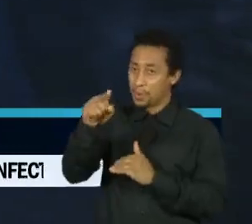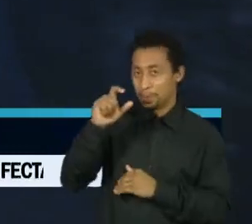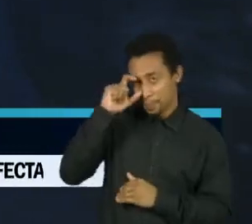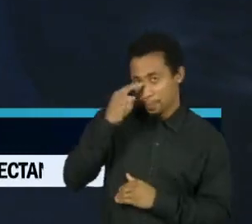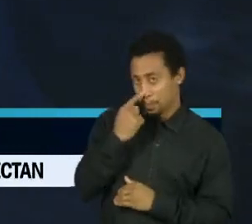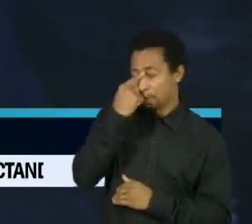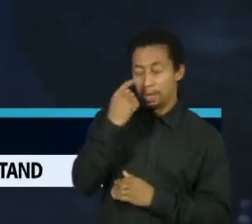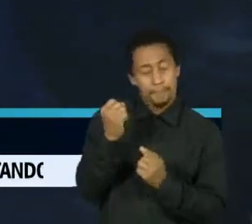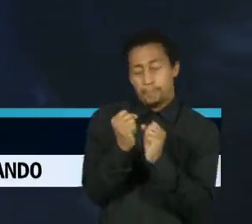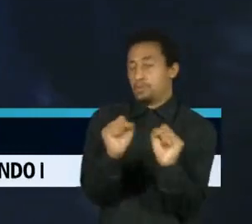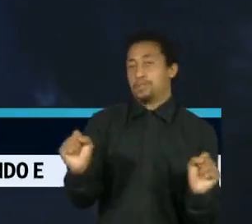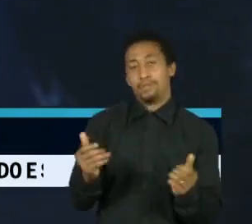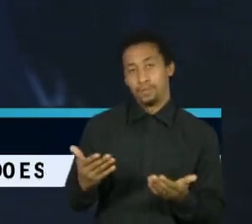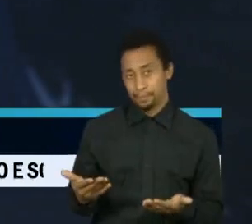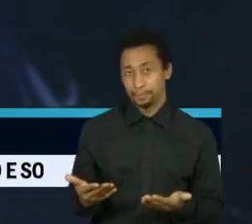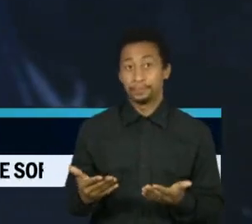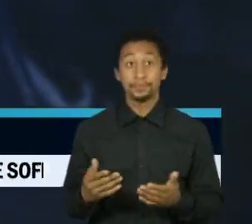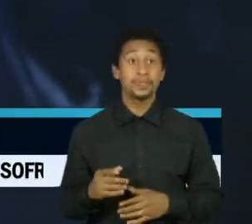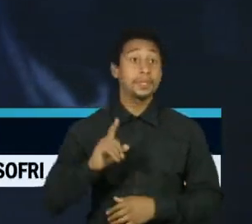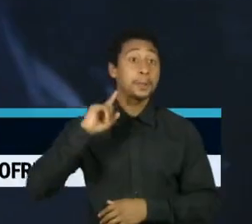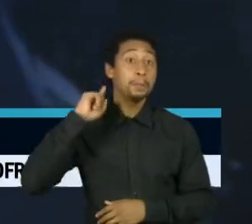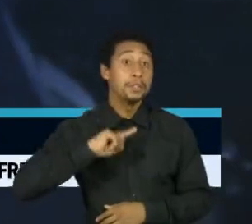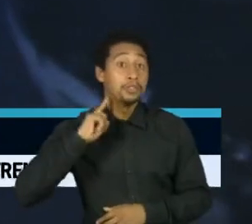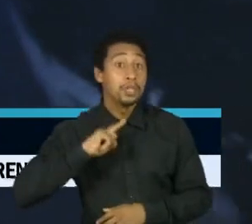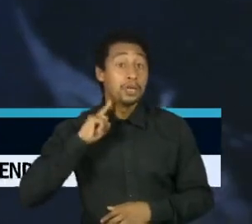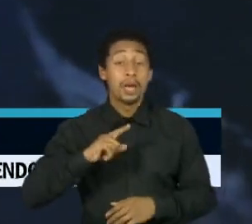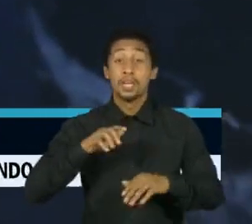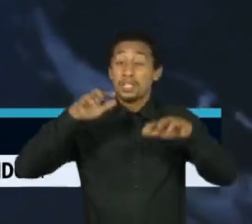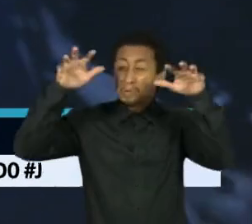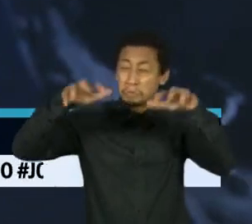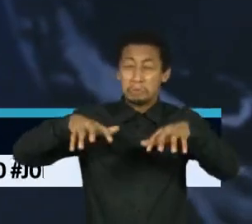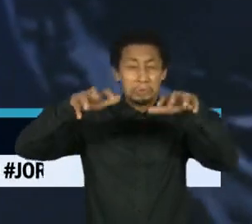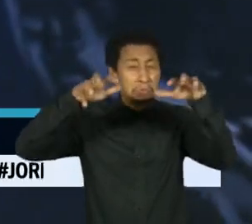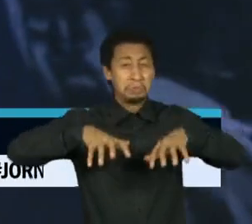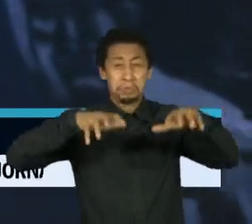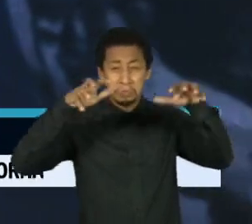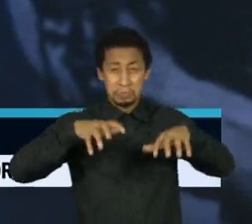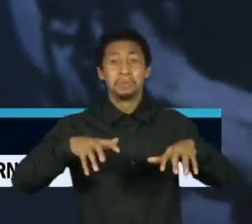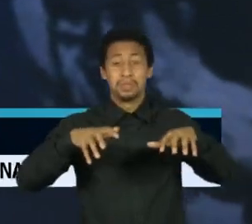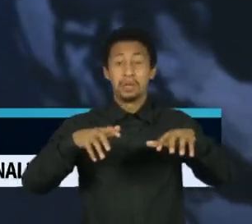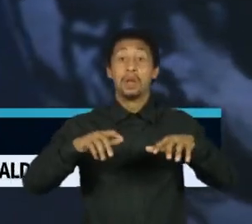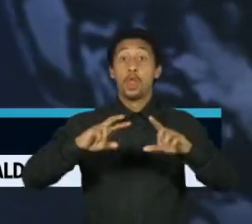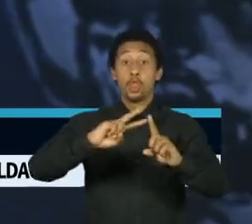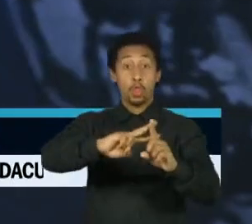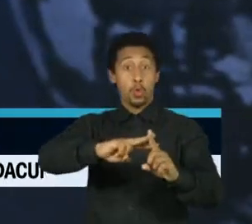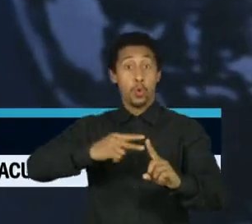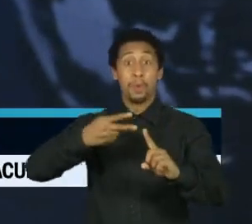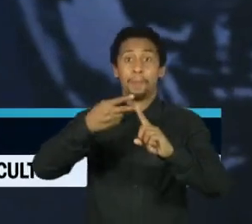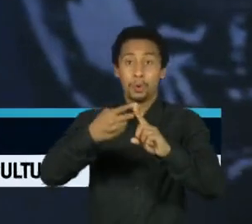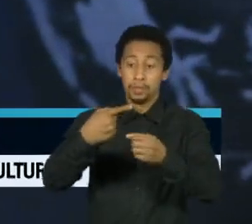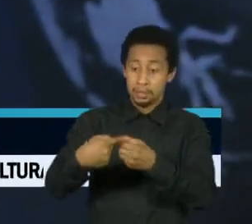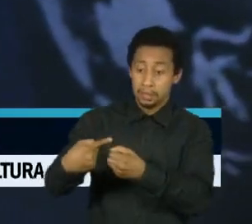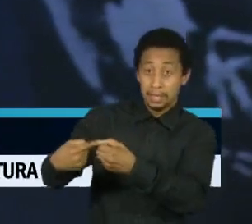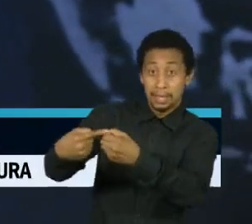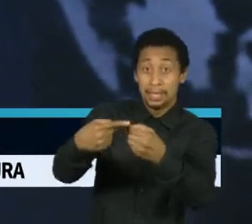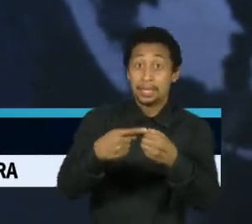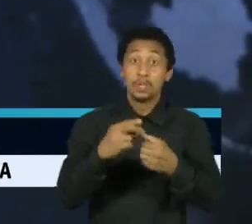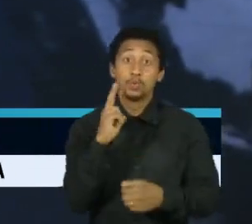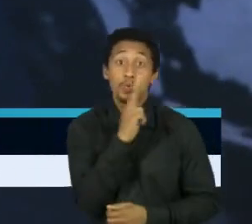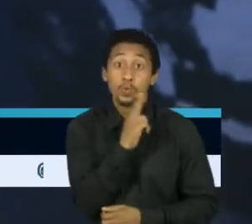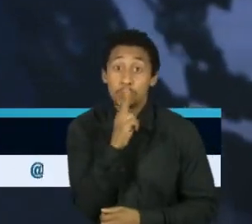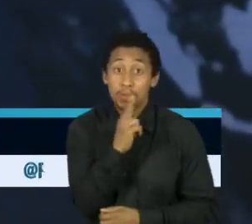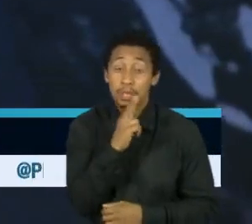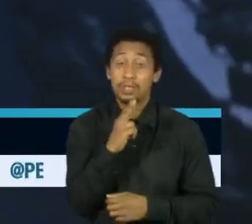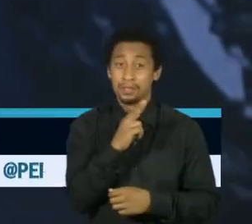E em Minas Gerais, o desastre provocado pelas chuvas. Em apenas um dia, mas que dobrou o número de cidades em situação de emergência e outras